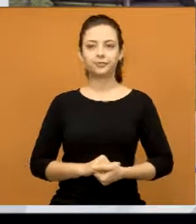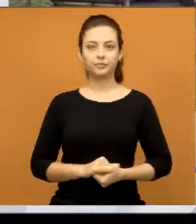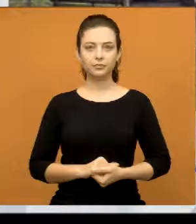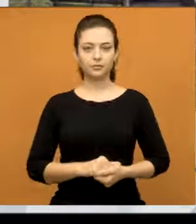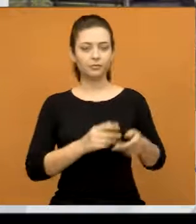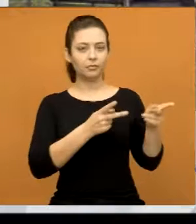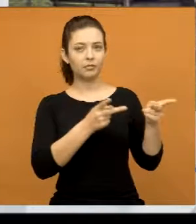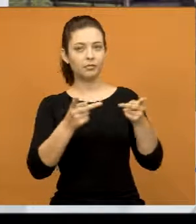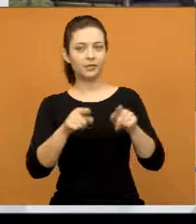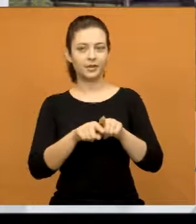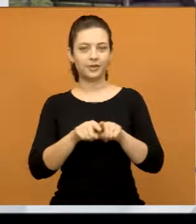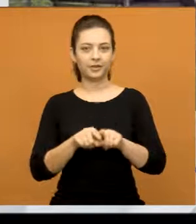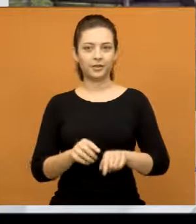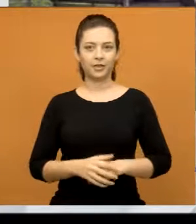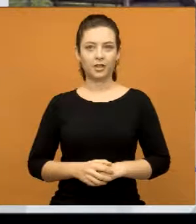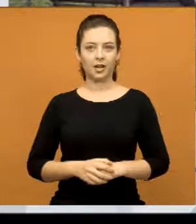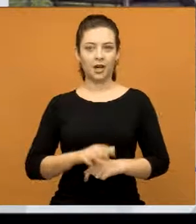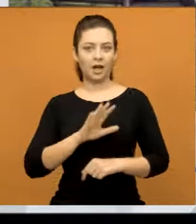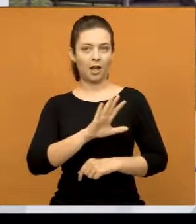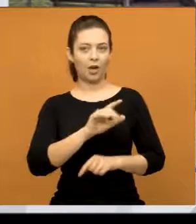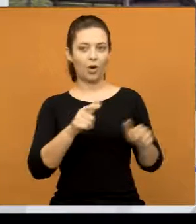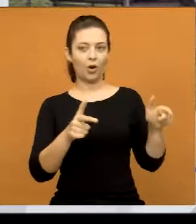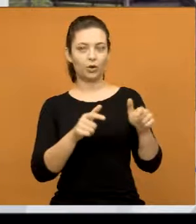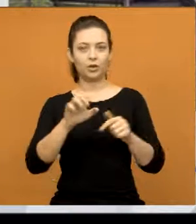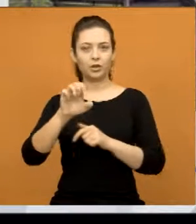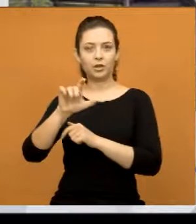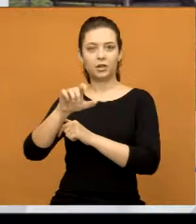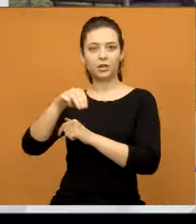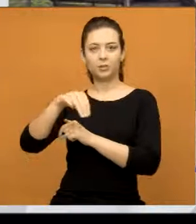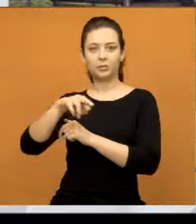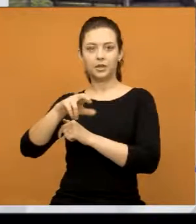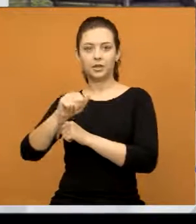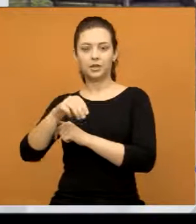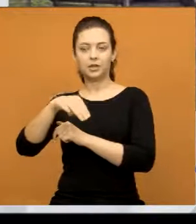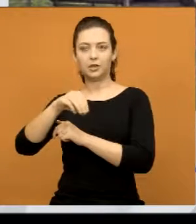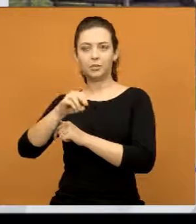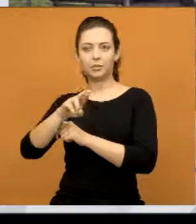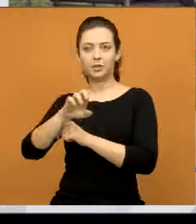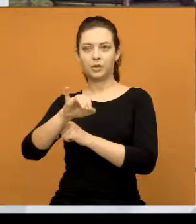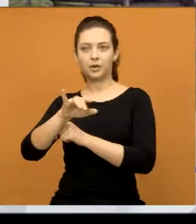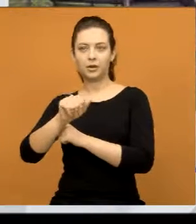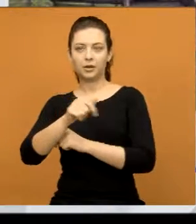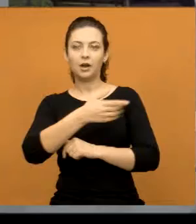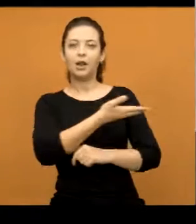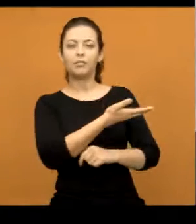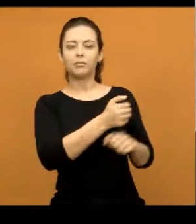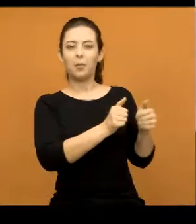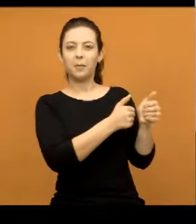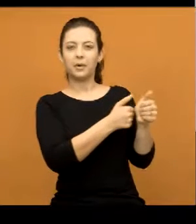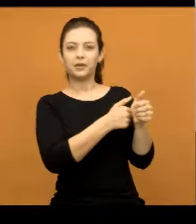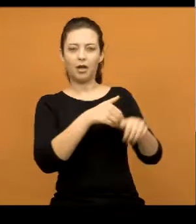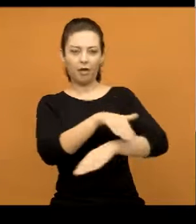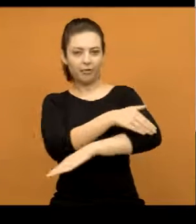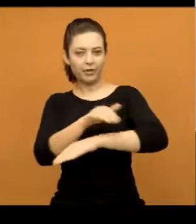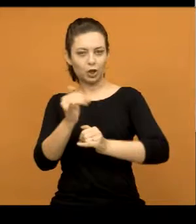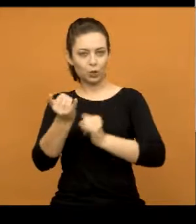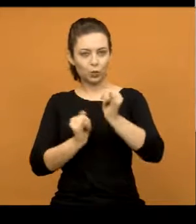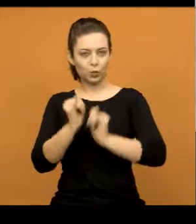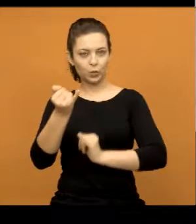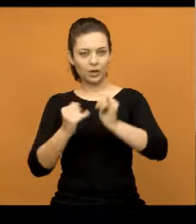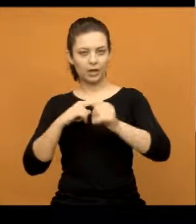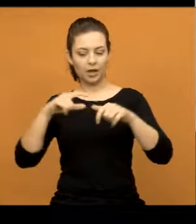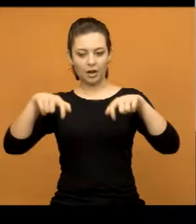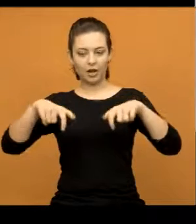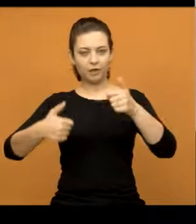Nessa visita também nós tivemos ali na Iomira Moreira Martins, ali praticamente próximo à Avenida das Indústrias. Existe um